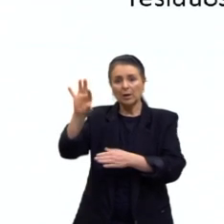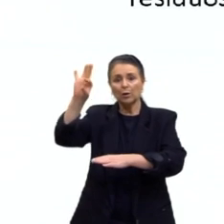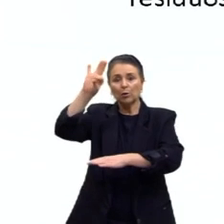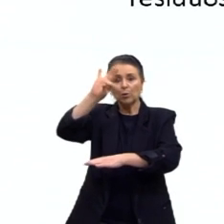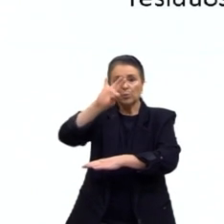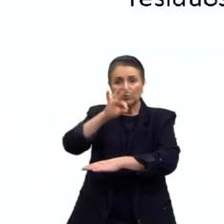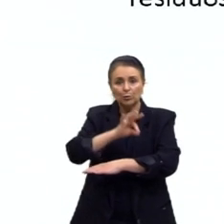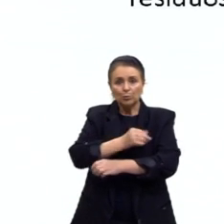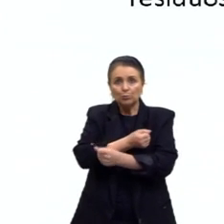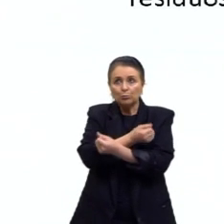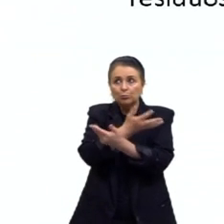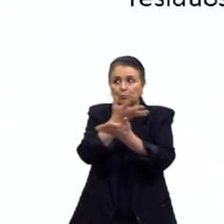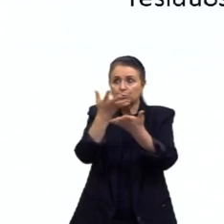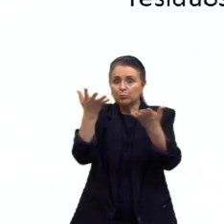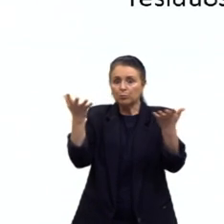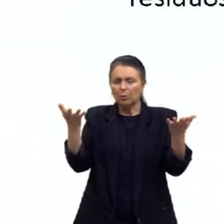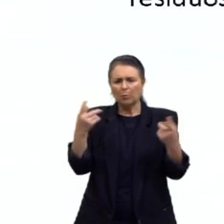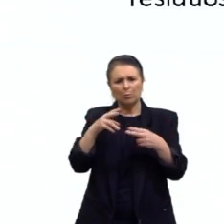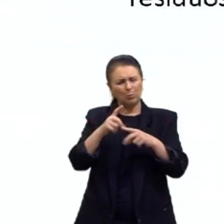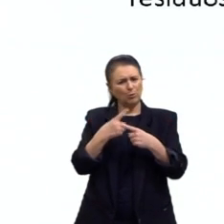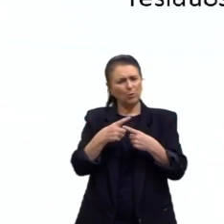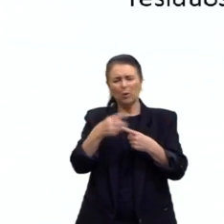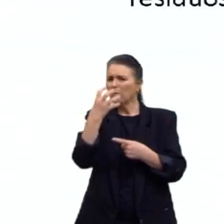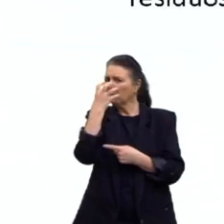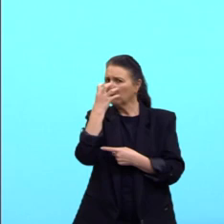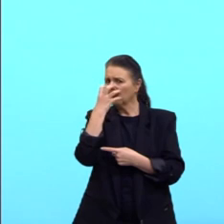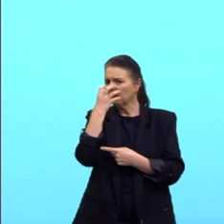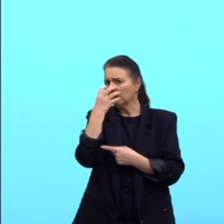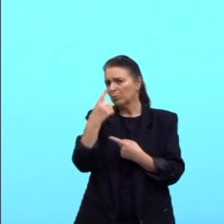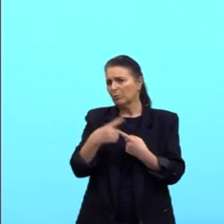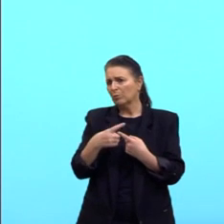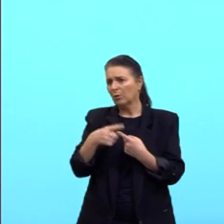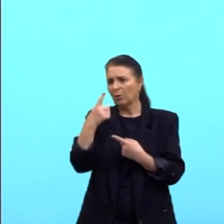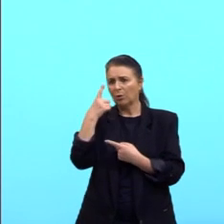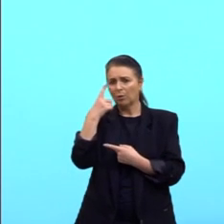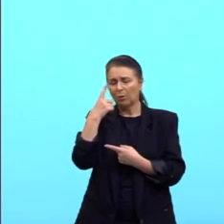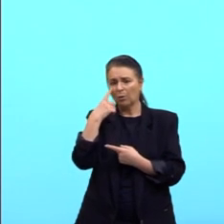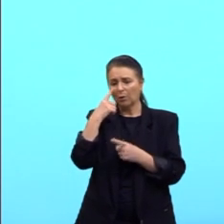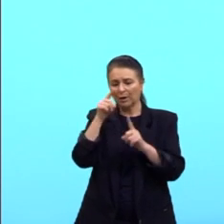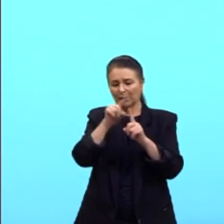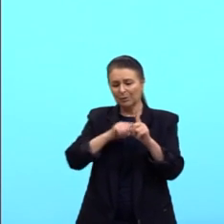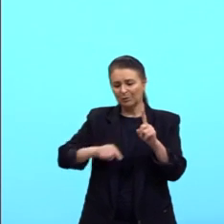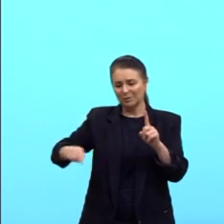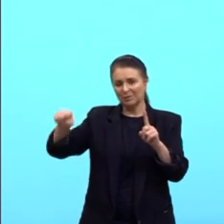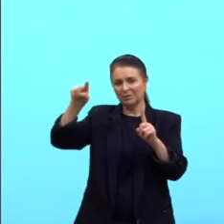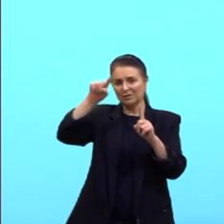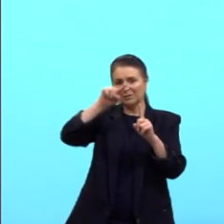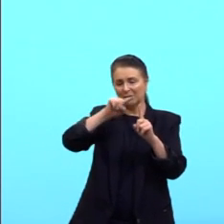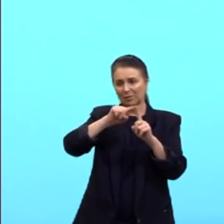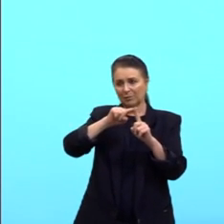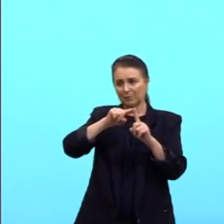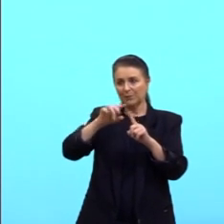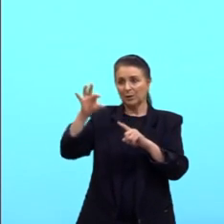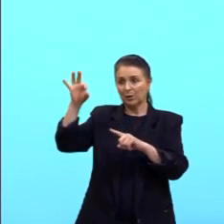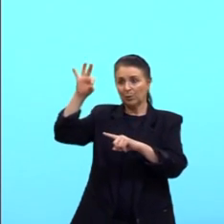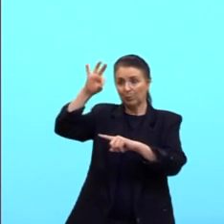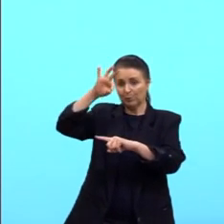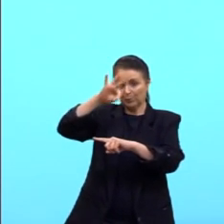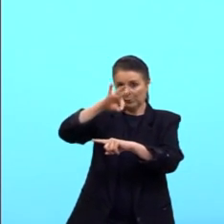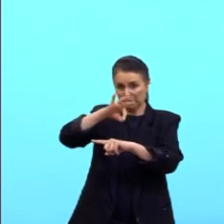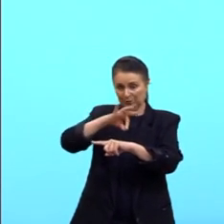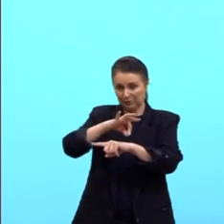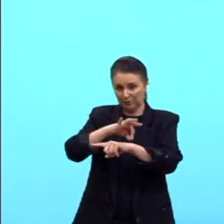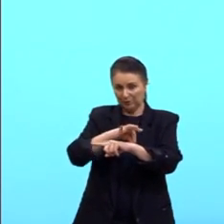o que o cão tem a ver com isso, né? Então, aqui, ó. Olha aqui esse ciclo. Aqui, então, o mosquito palha, aquele